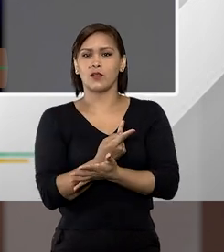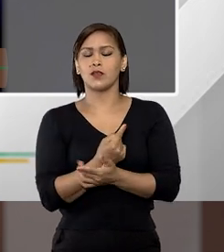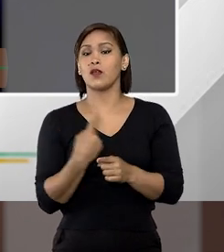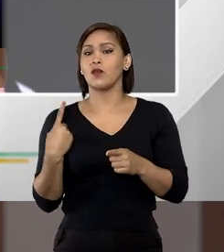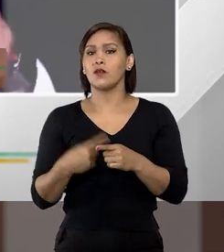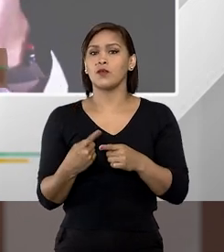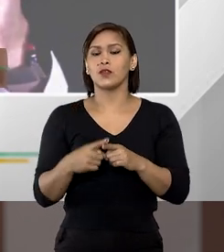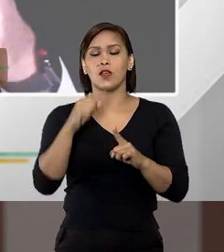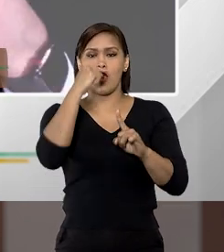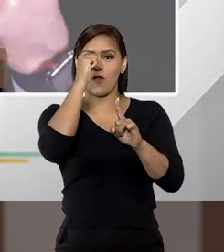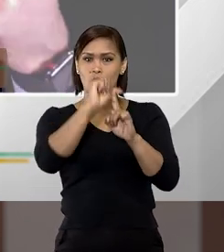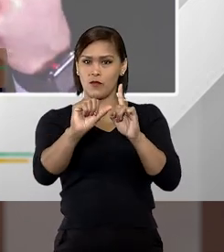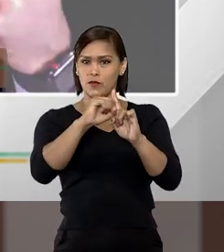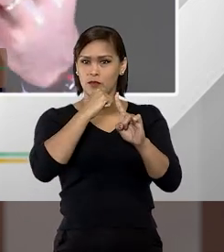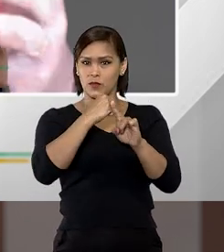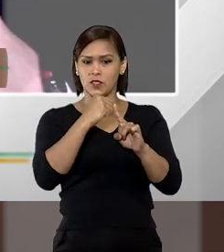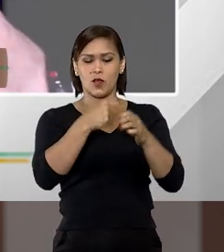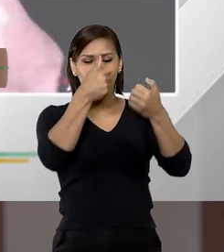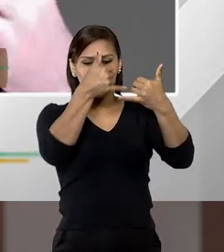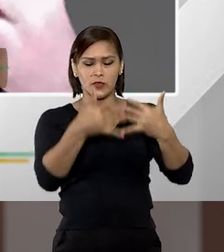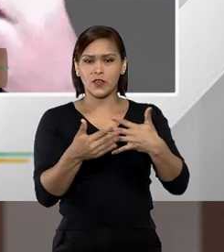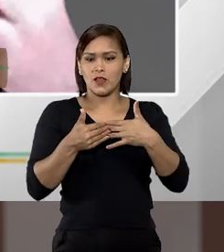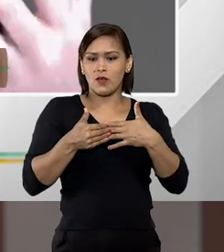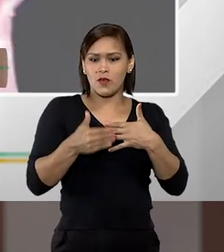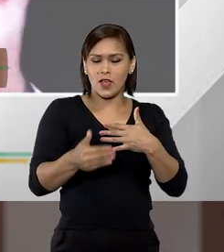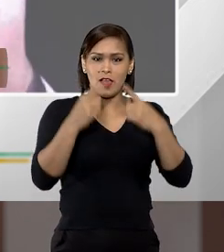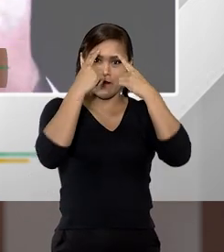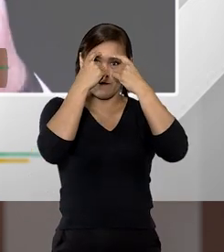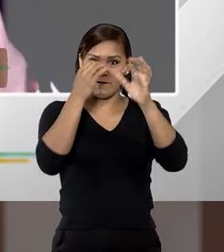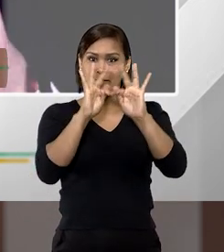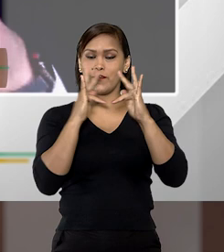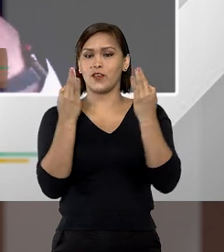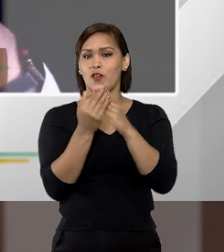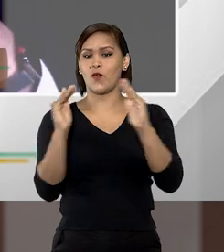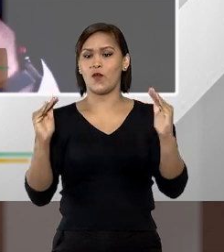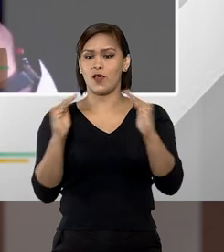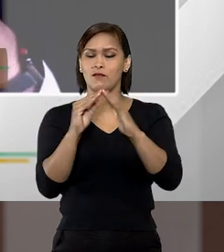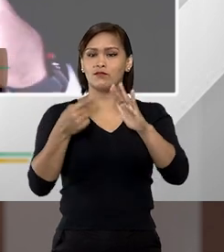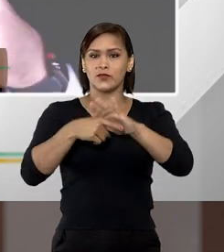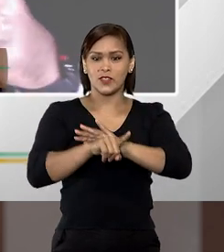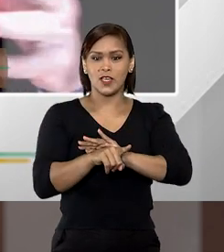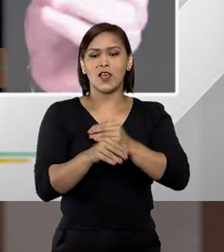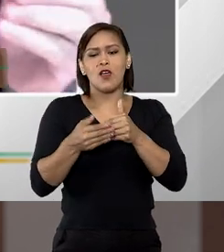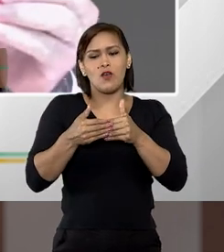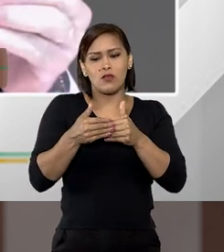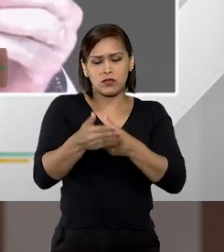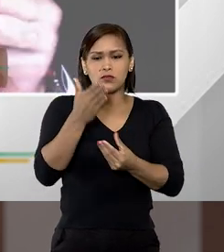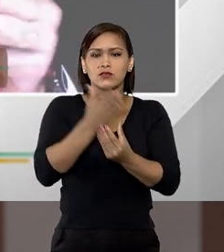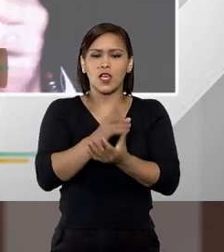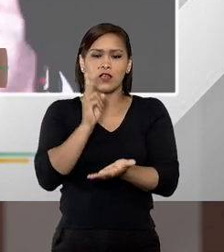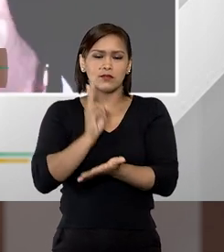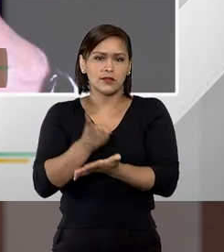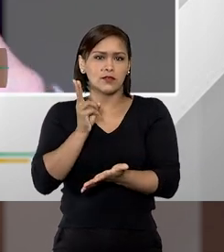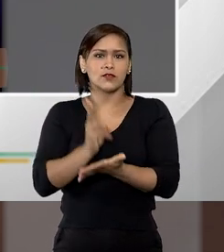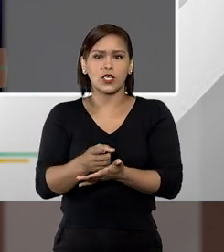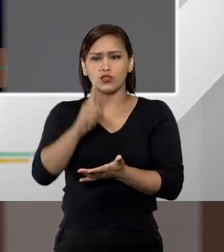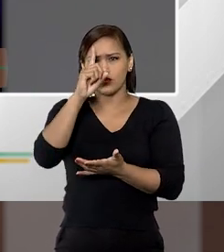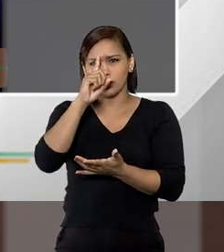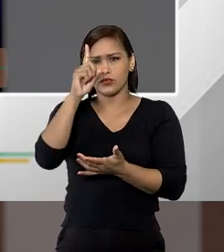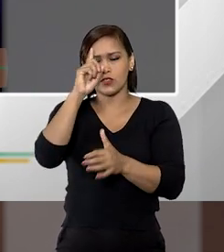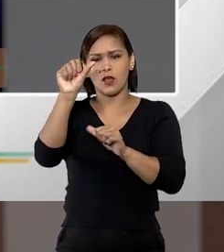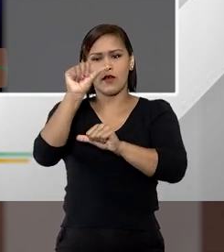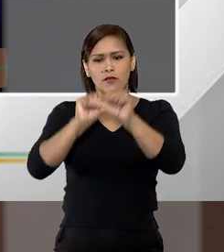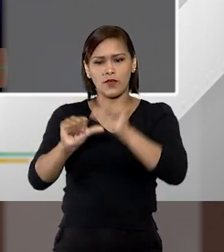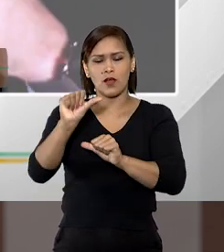Portanto, o feminicídio, quando ele decorre dessa violência doméstica, ele é um processo contínuo de violência a que a mulher está